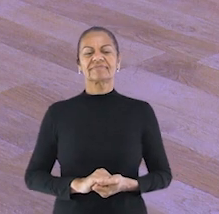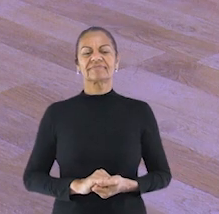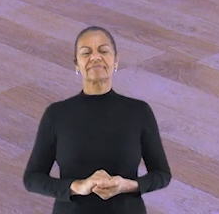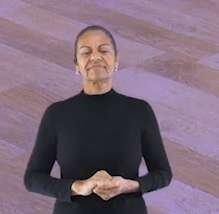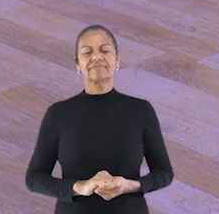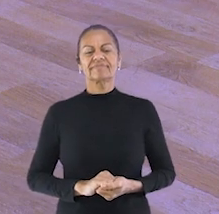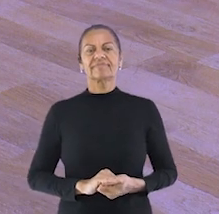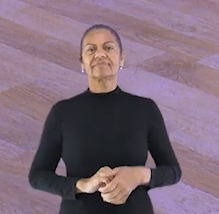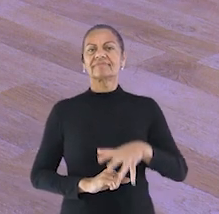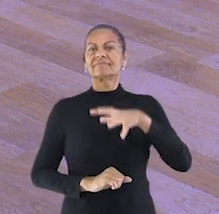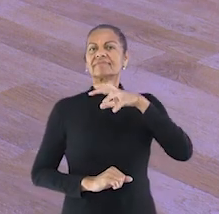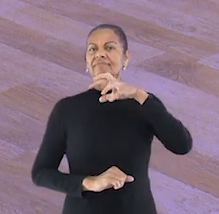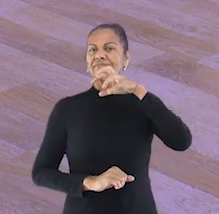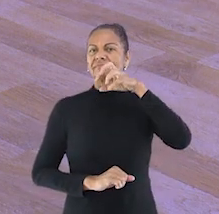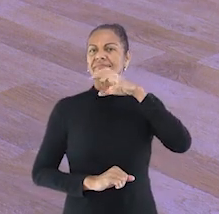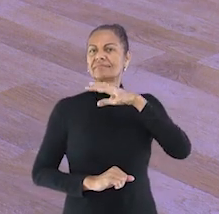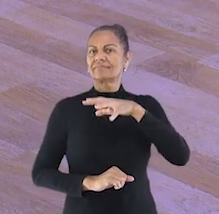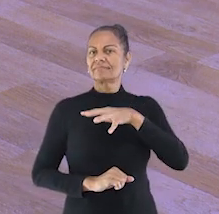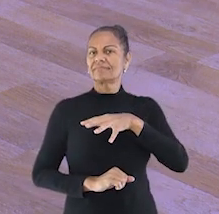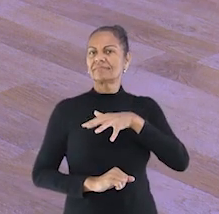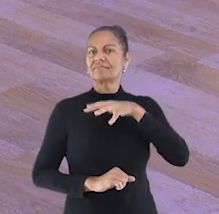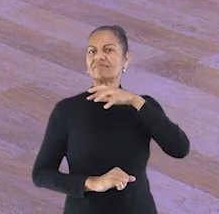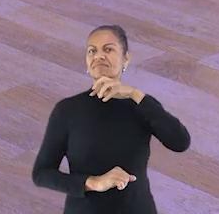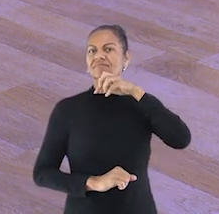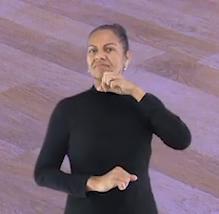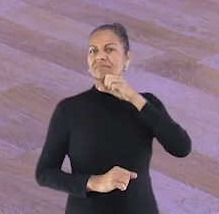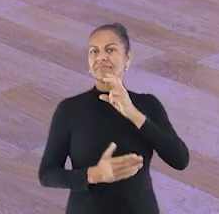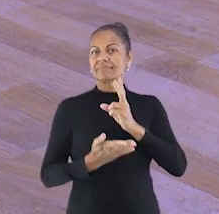três. Sempre respirando. Quatro,